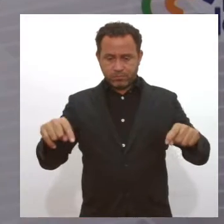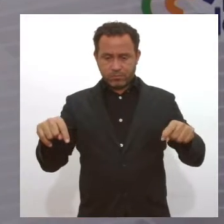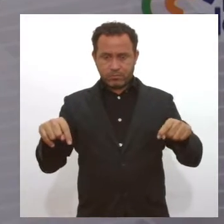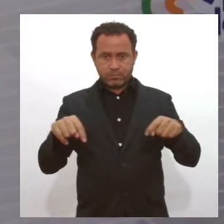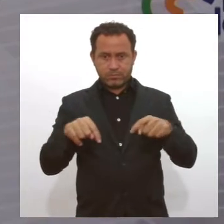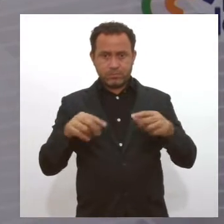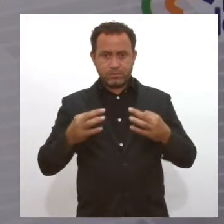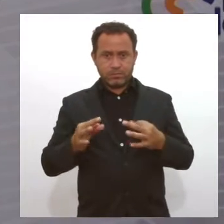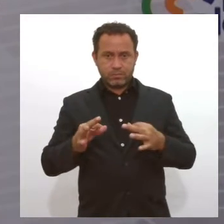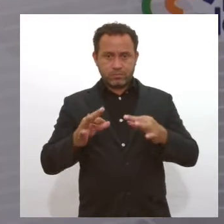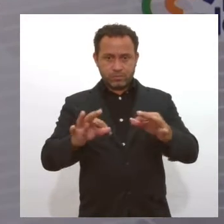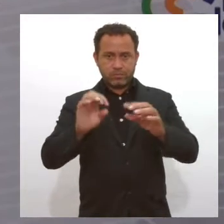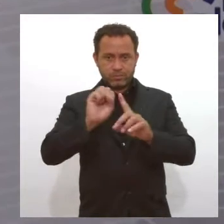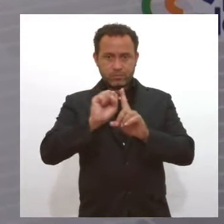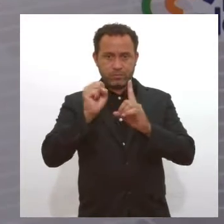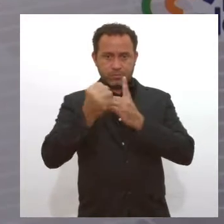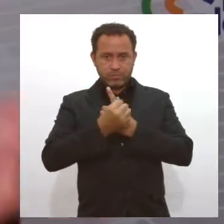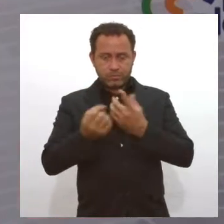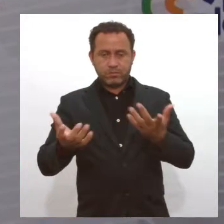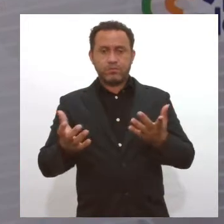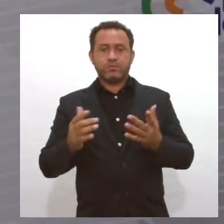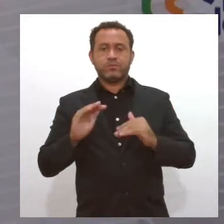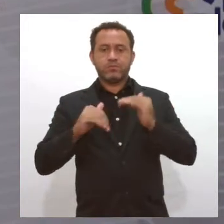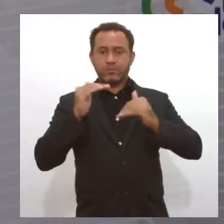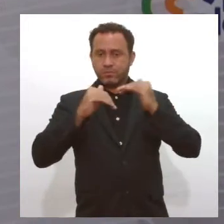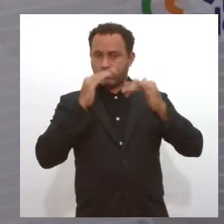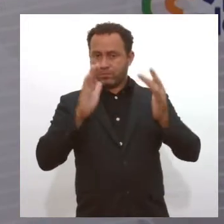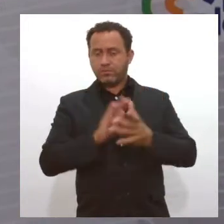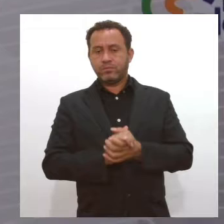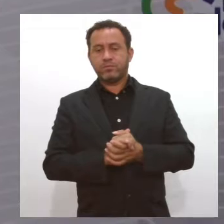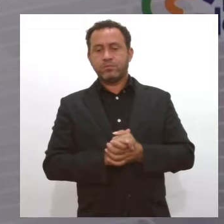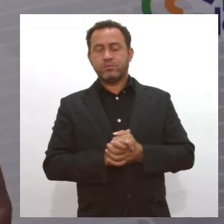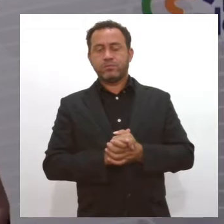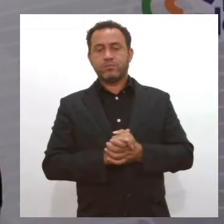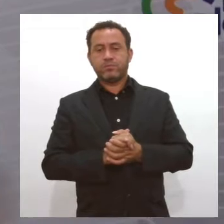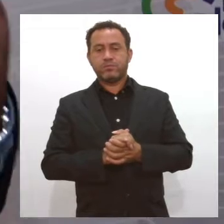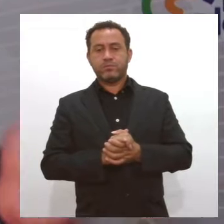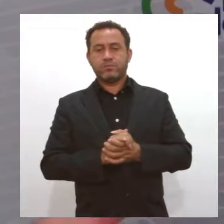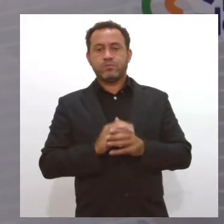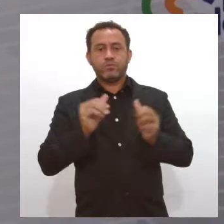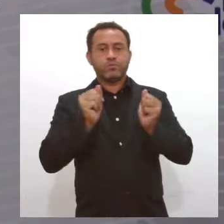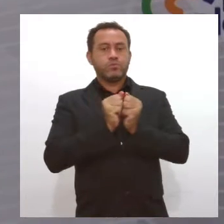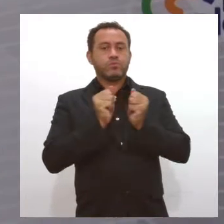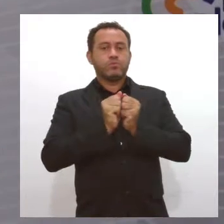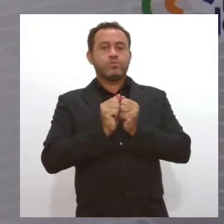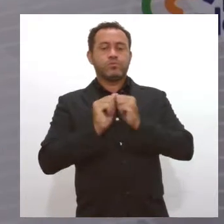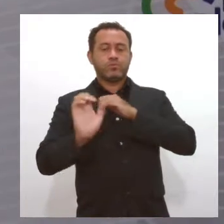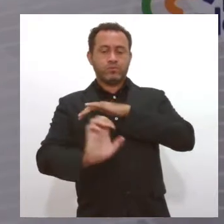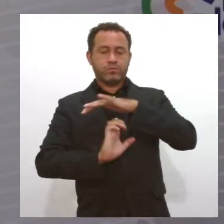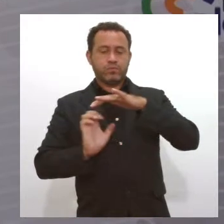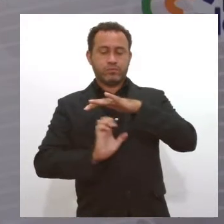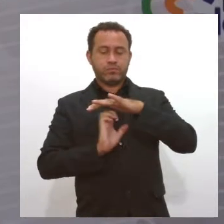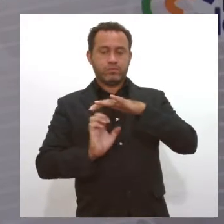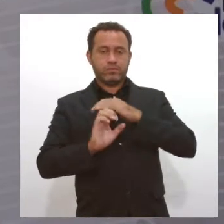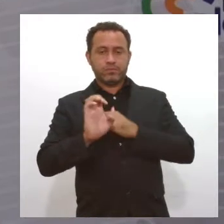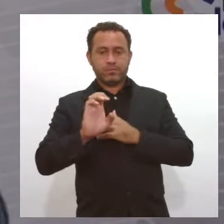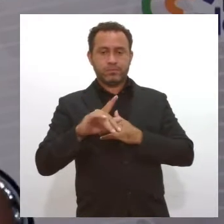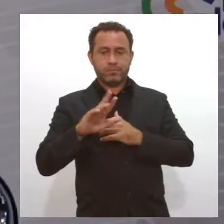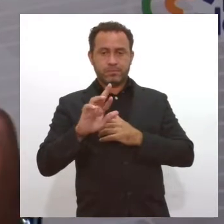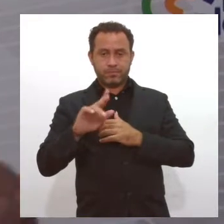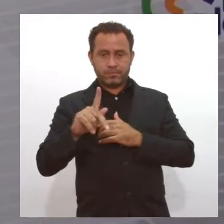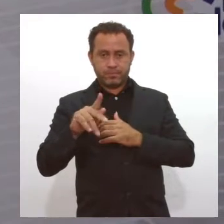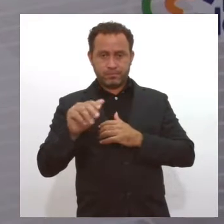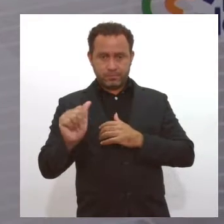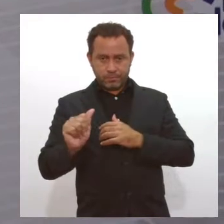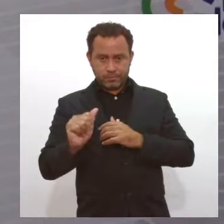tecnologia social, com desenvolvimento do agronegócio junto com a Embrapa, enfim, nós